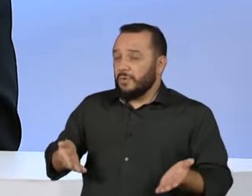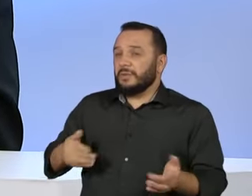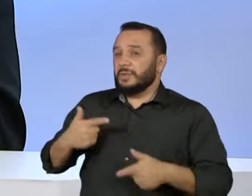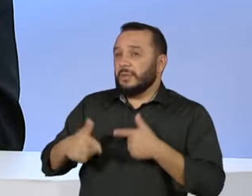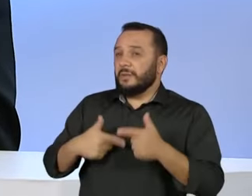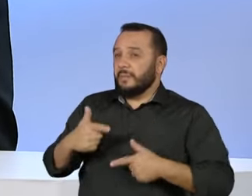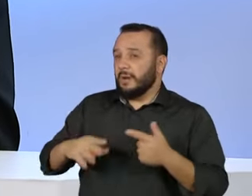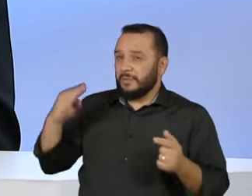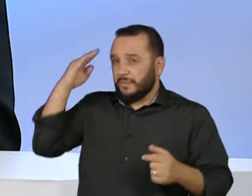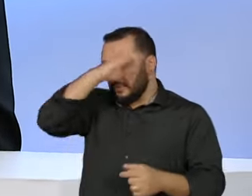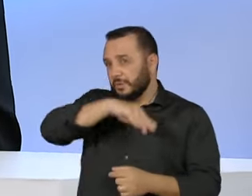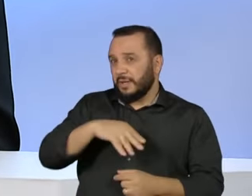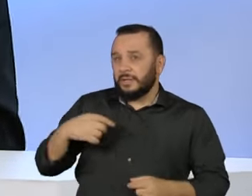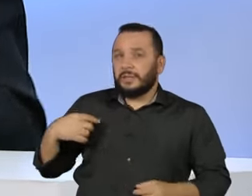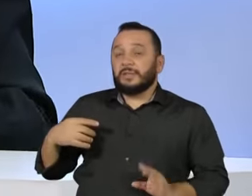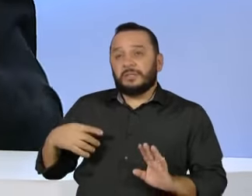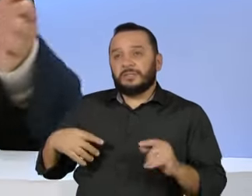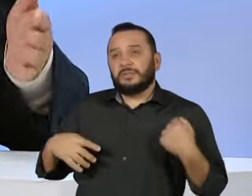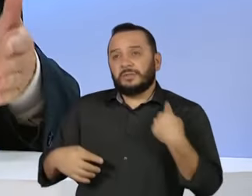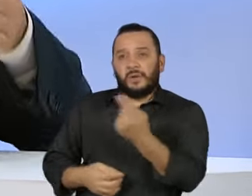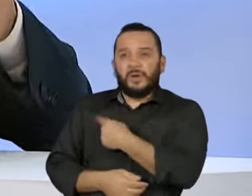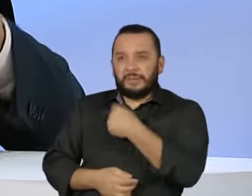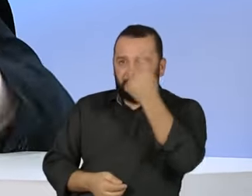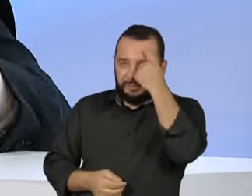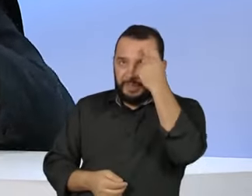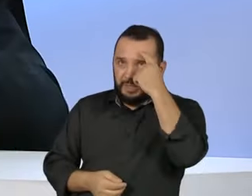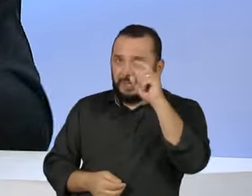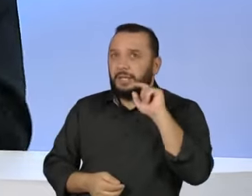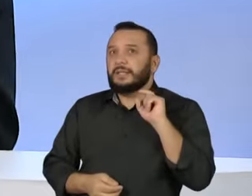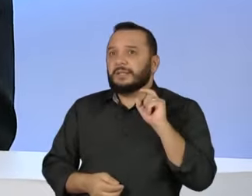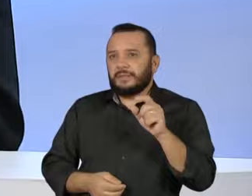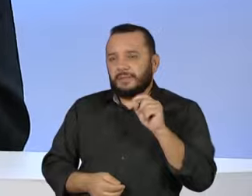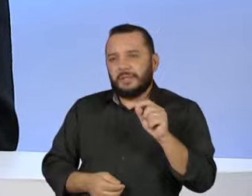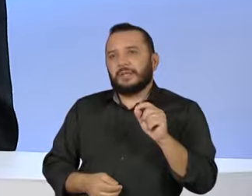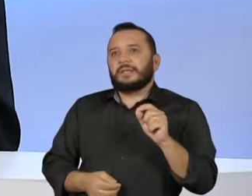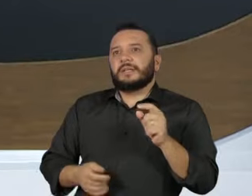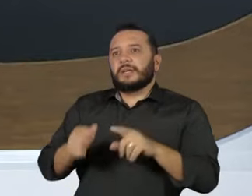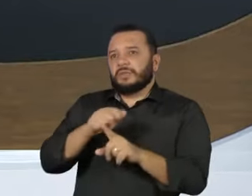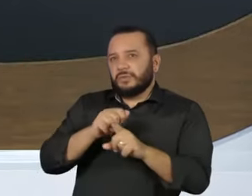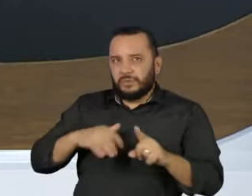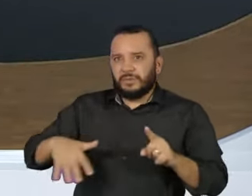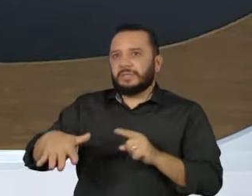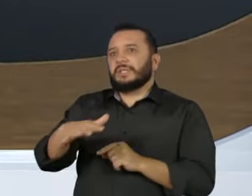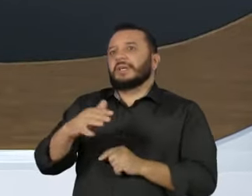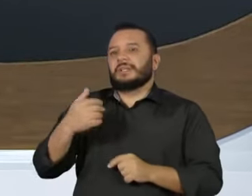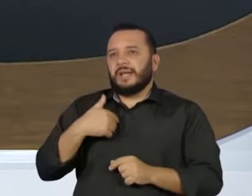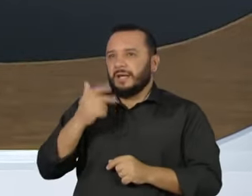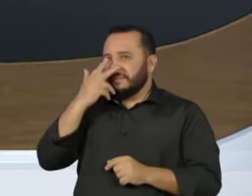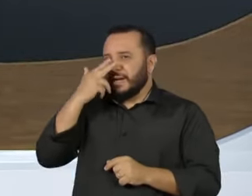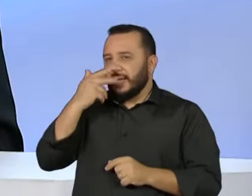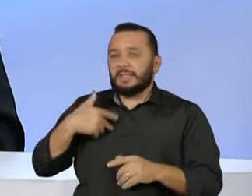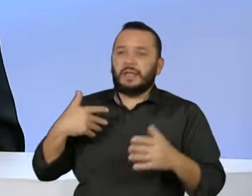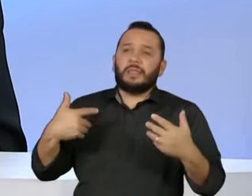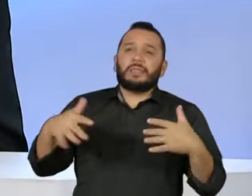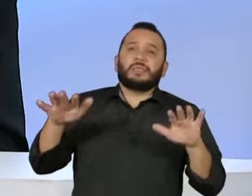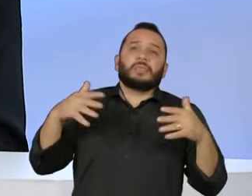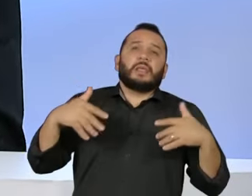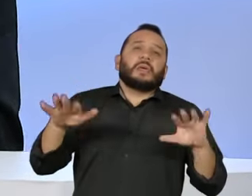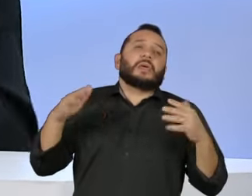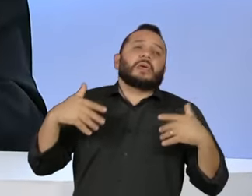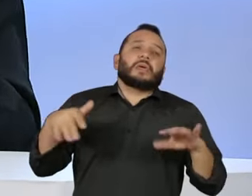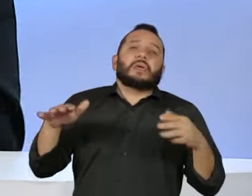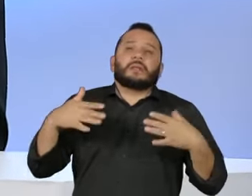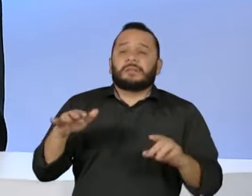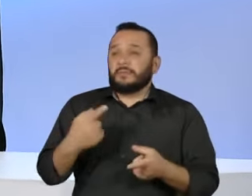de que a sociedade permitiu que se esticasse a corda demais. E eu peço uma resposta bem objetiva. Nós estamos há menos de